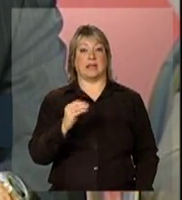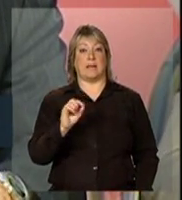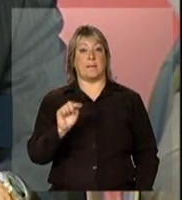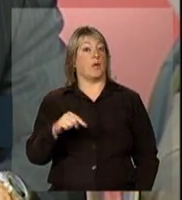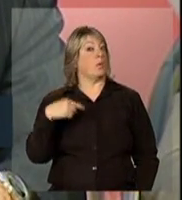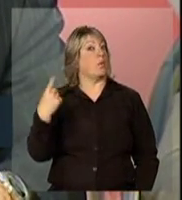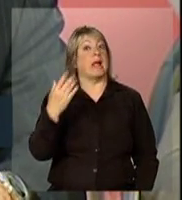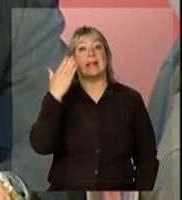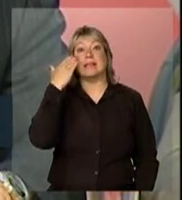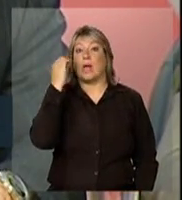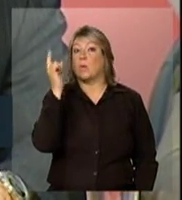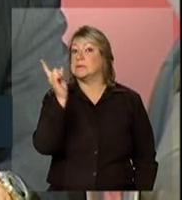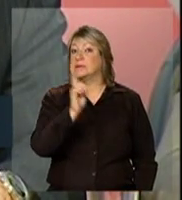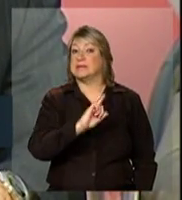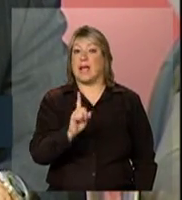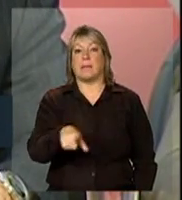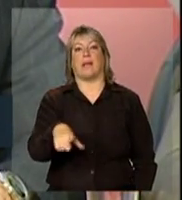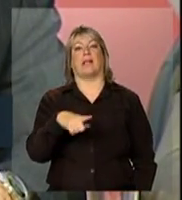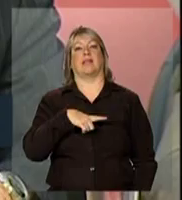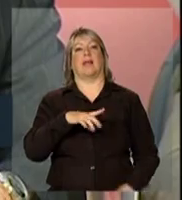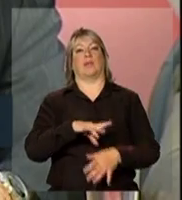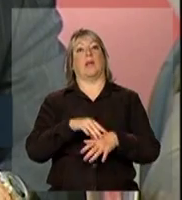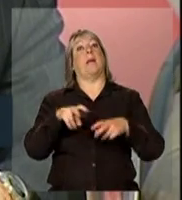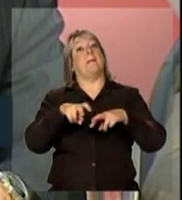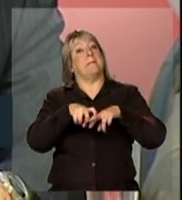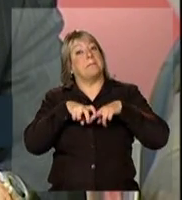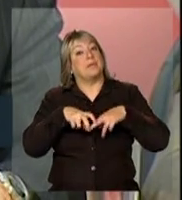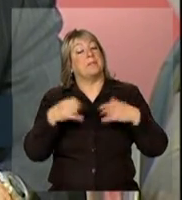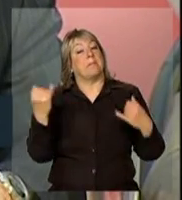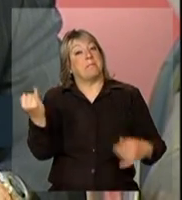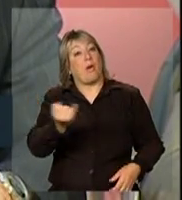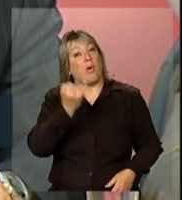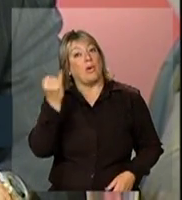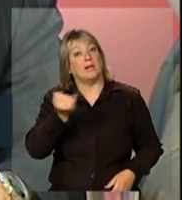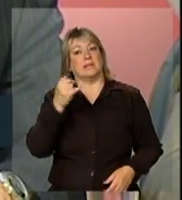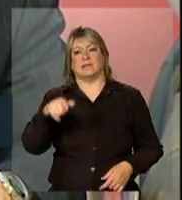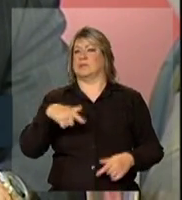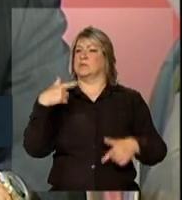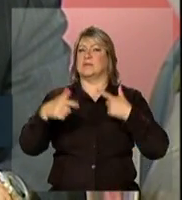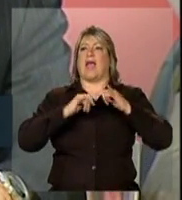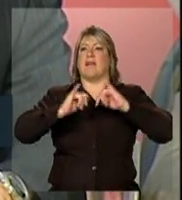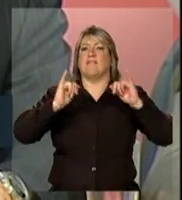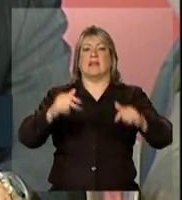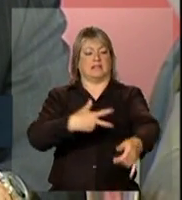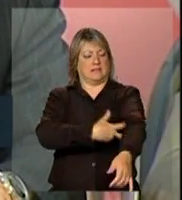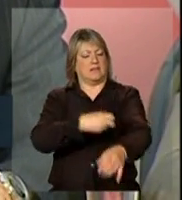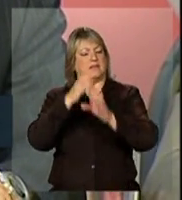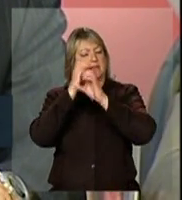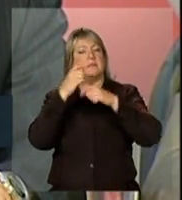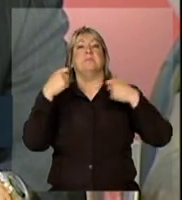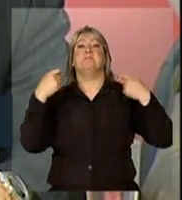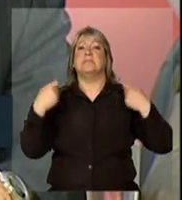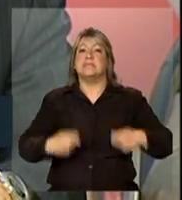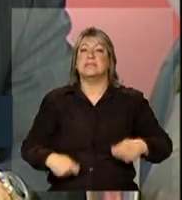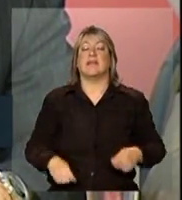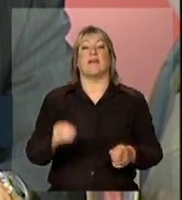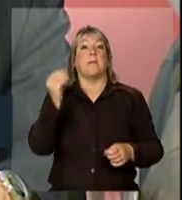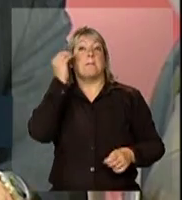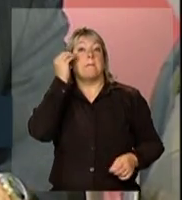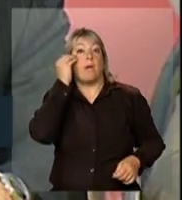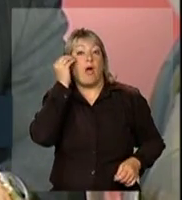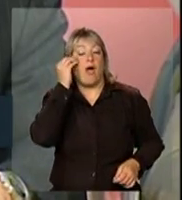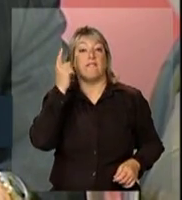estão infectadas pelo HIV. Por isso, a importância da semana de mobilização. Daquilo que nós estimamos de termos